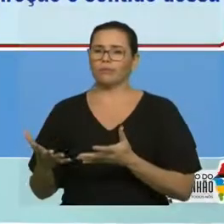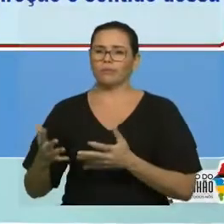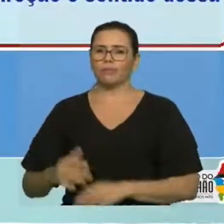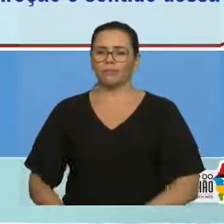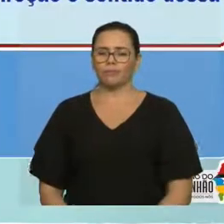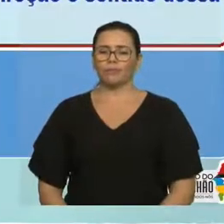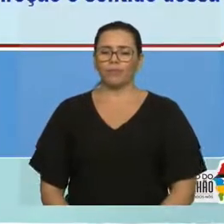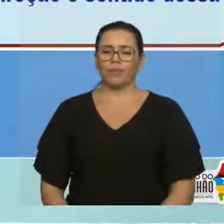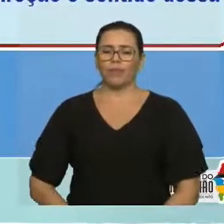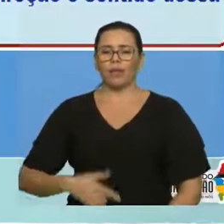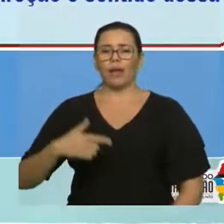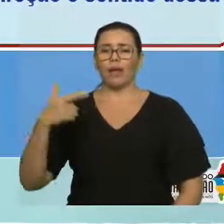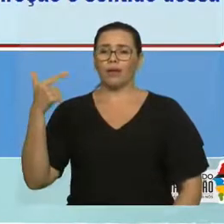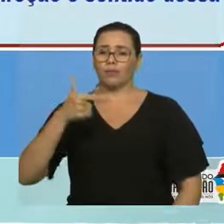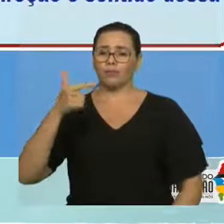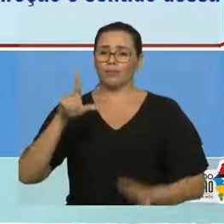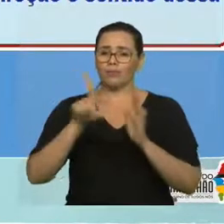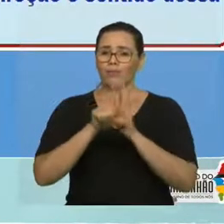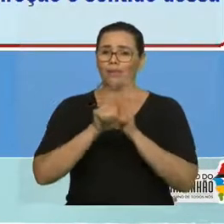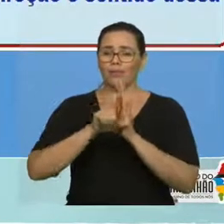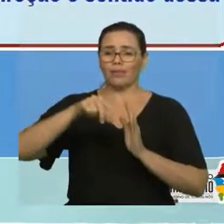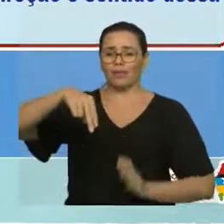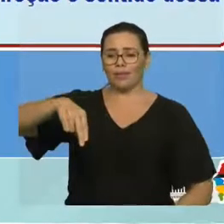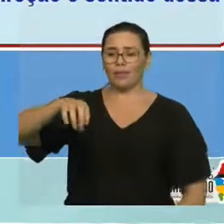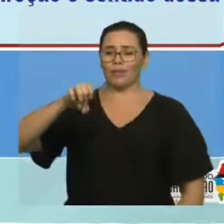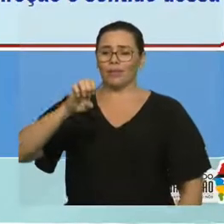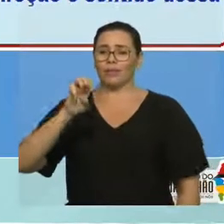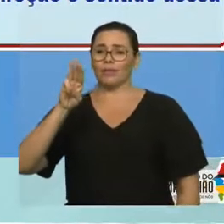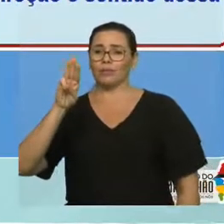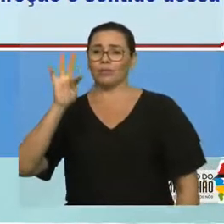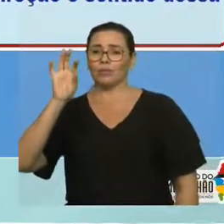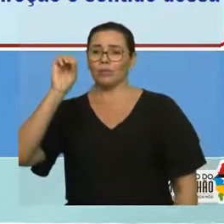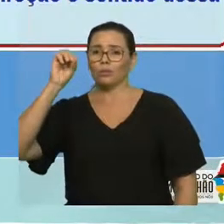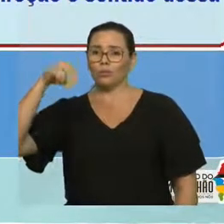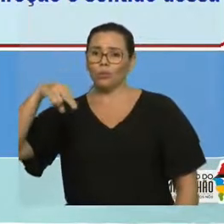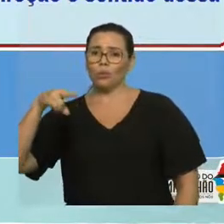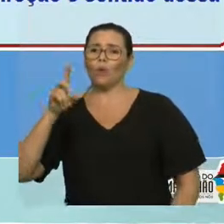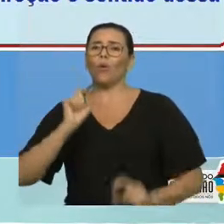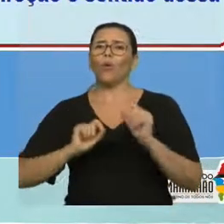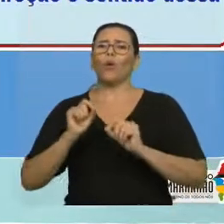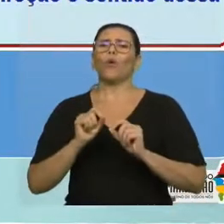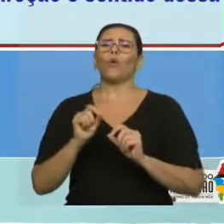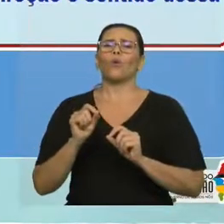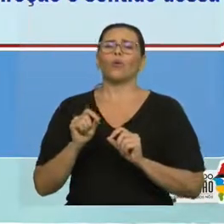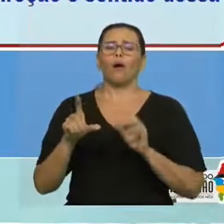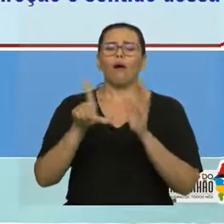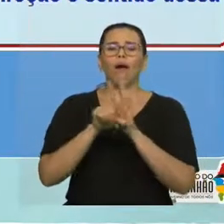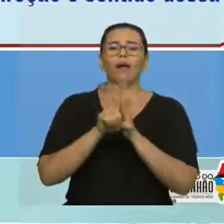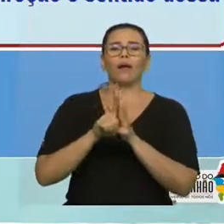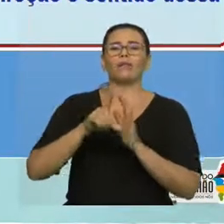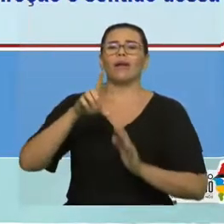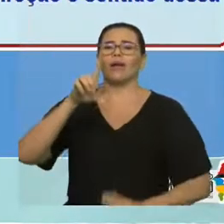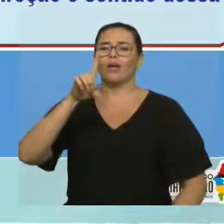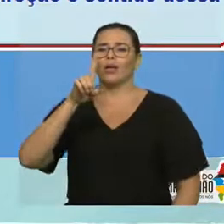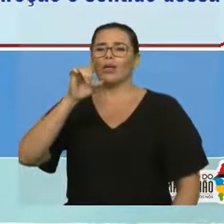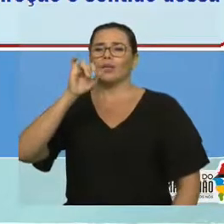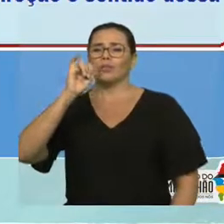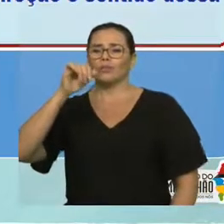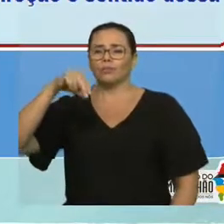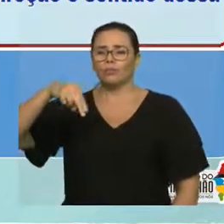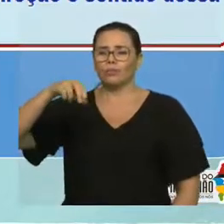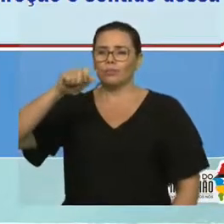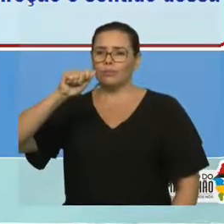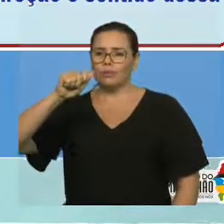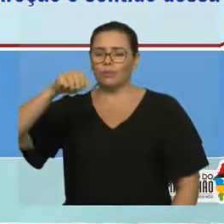Segunda lei de Newton, ou o chamado princípio fundamental da dinâmica. Essa segunda lei de Newton, a gente costuma